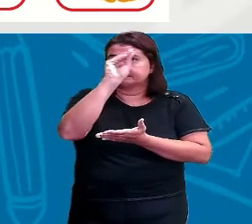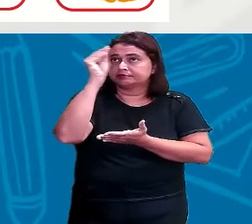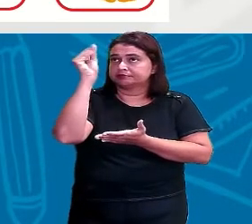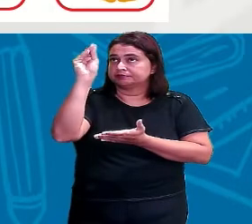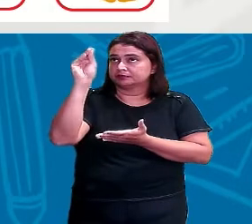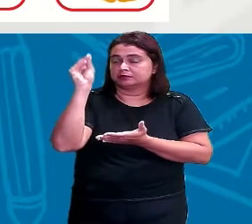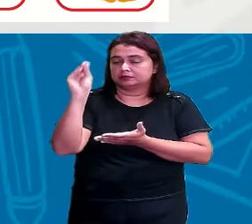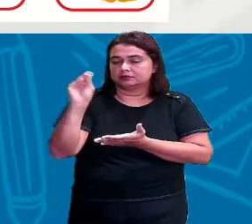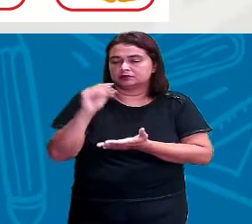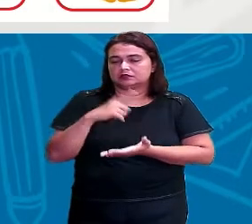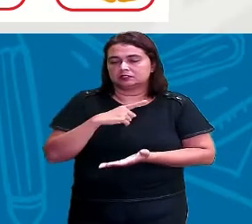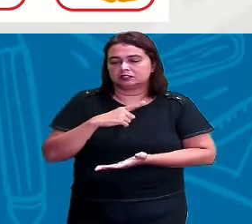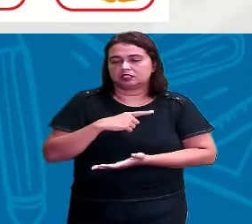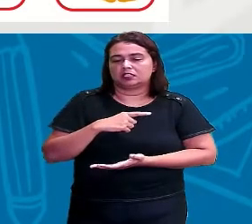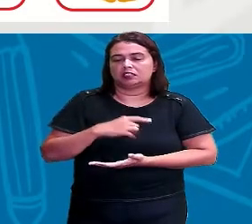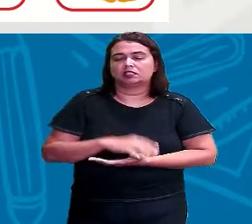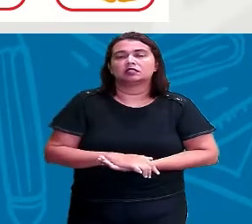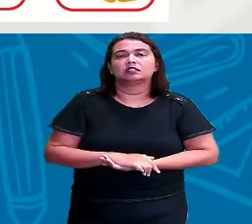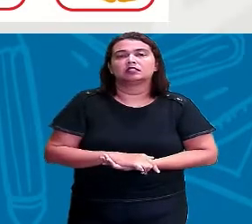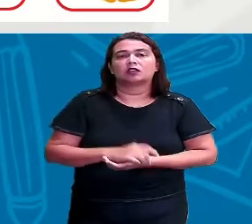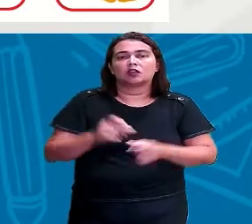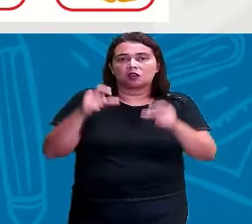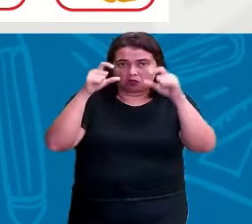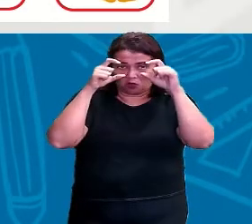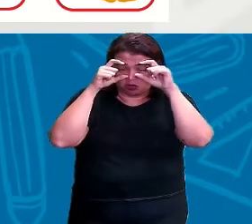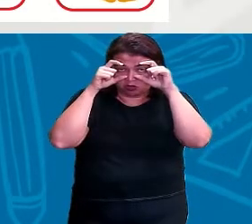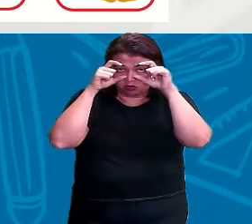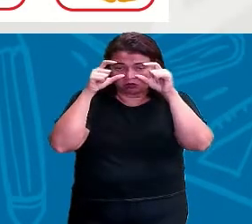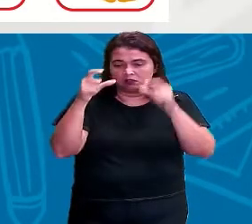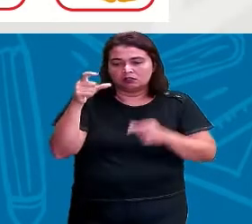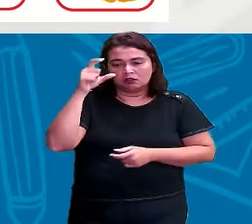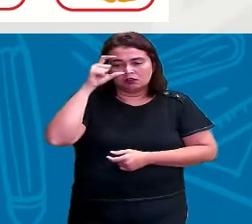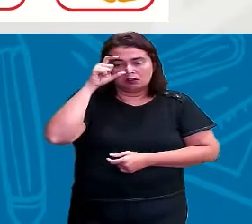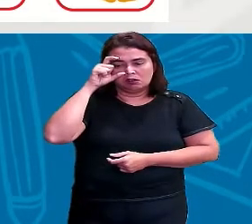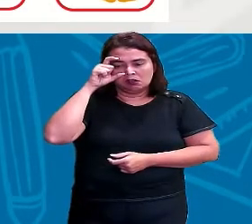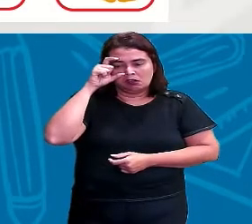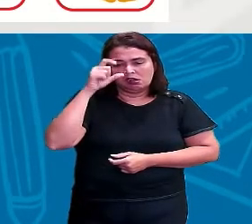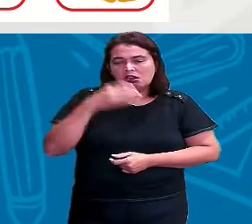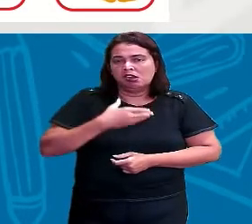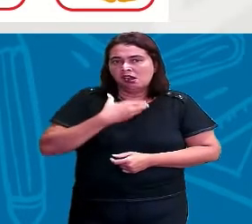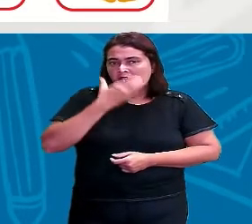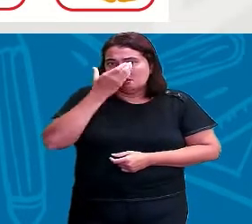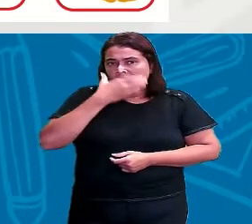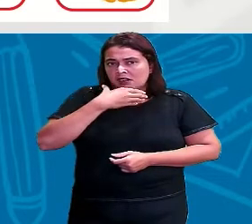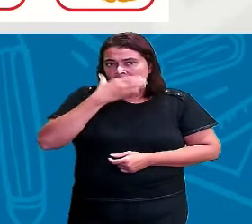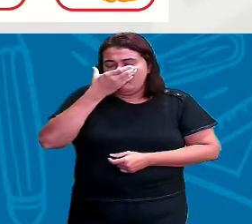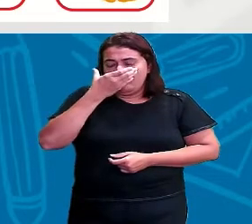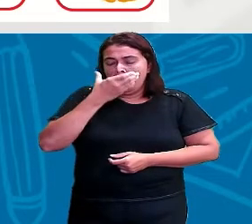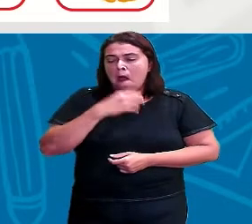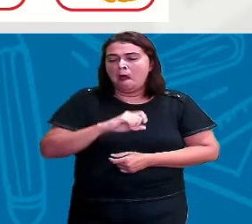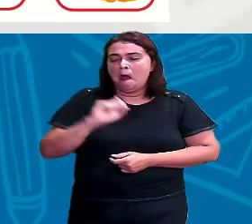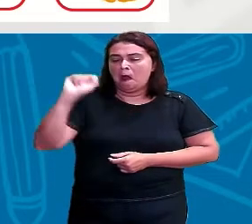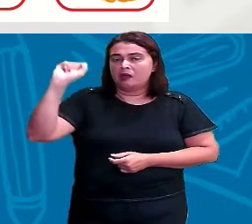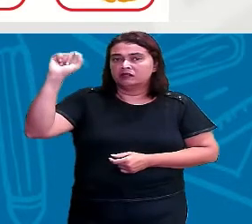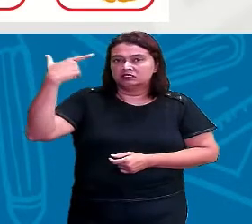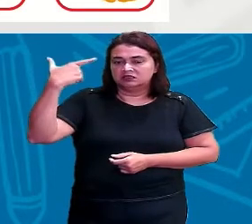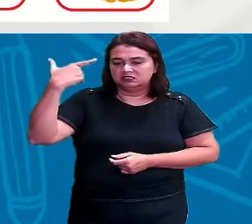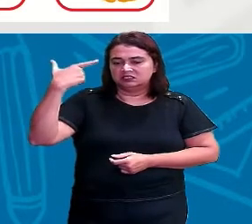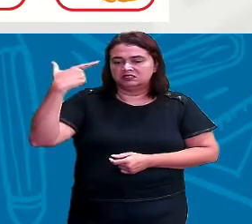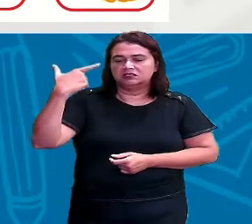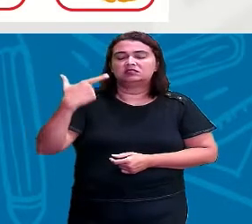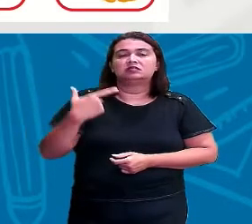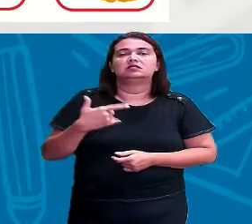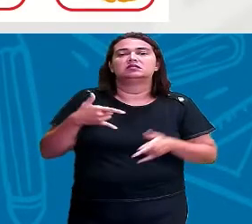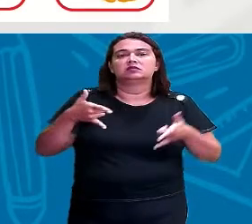Então, vejam só. Temos aí óculos, né? Temos a maçã, temos o sol,